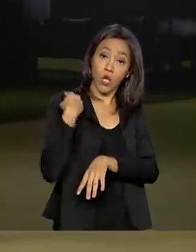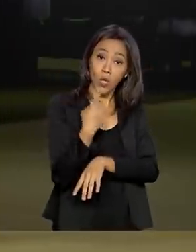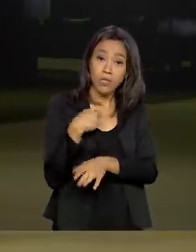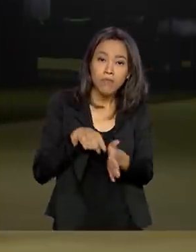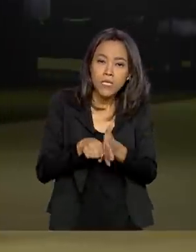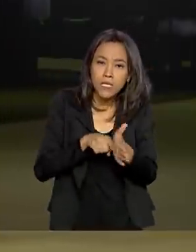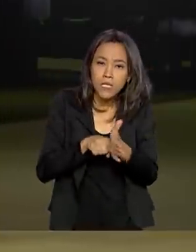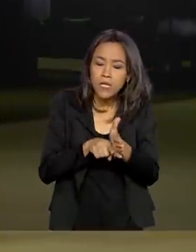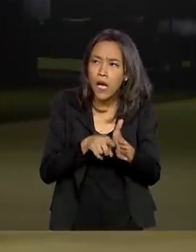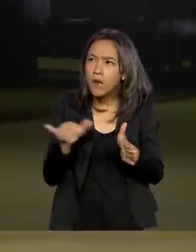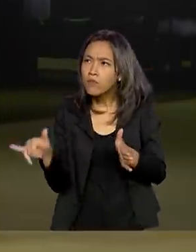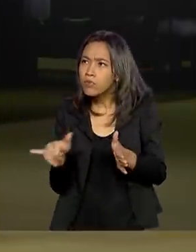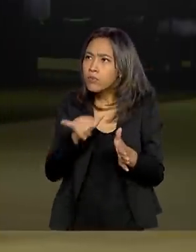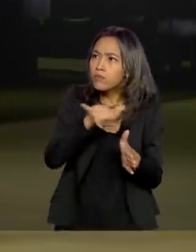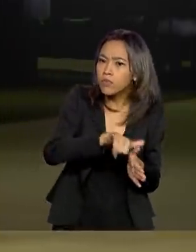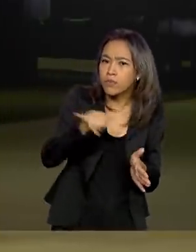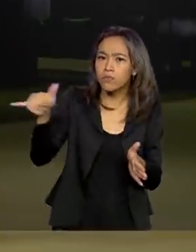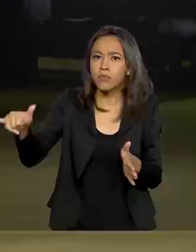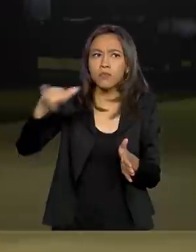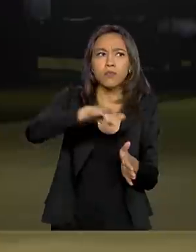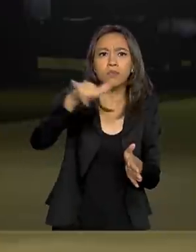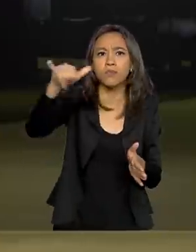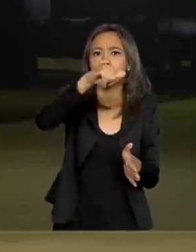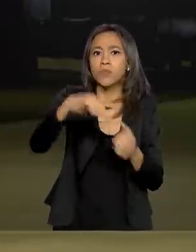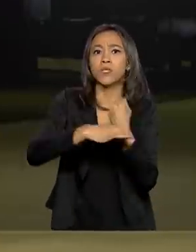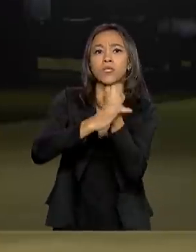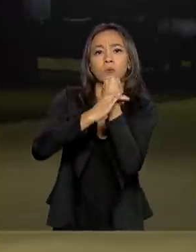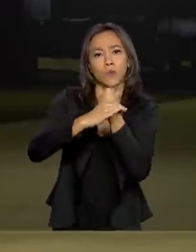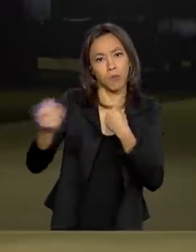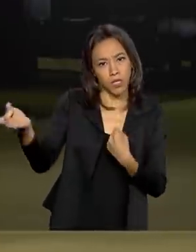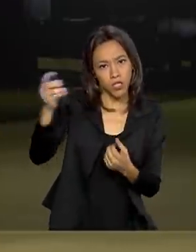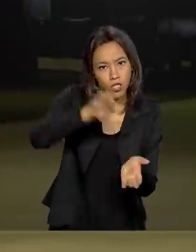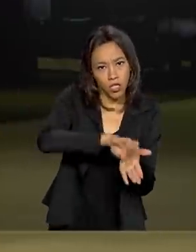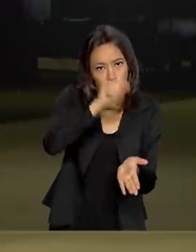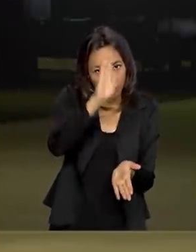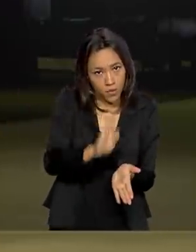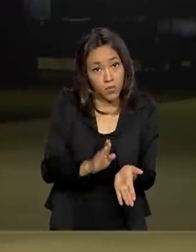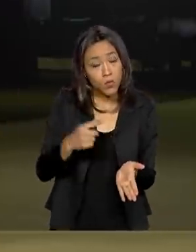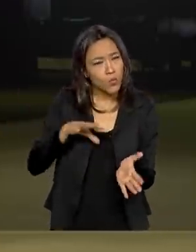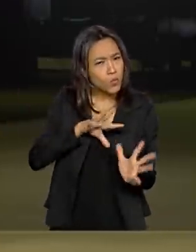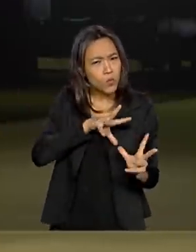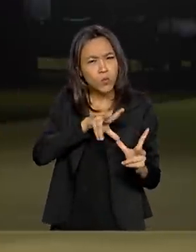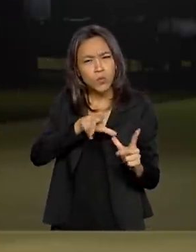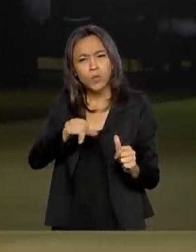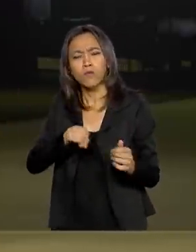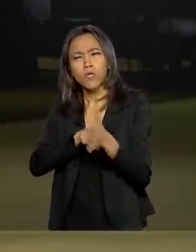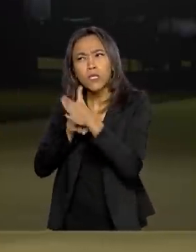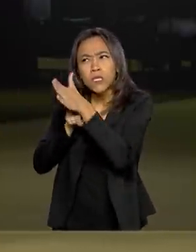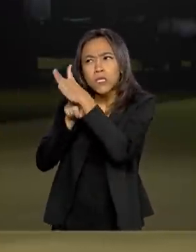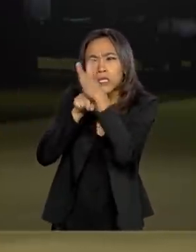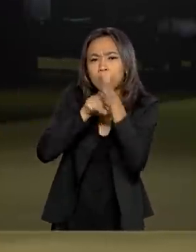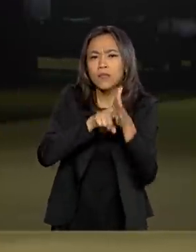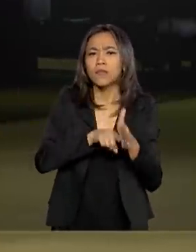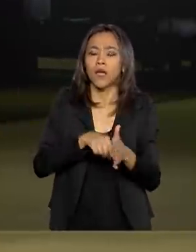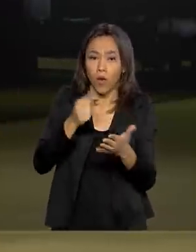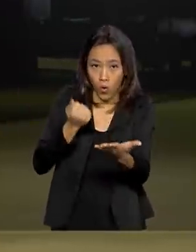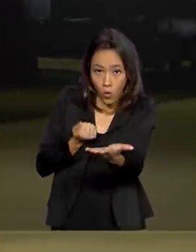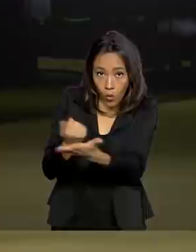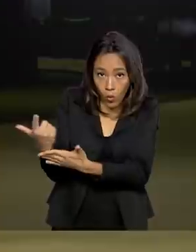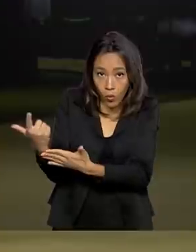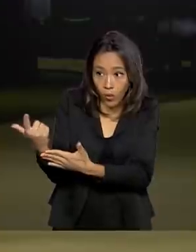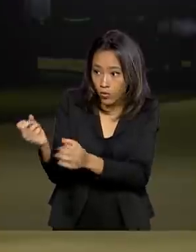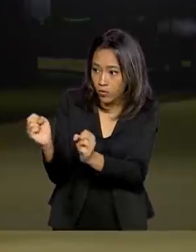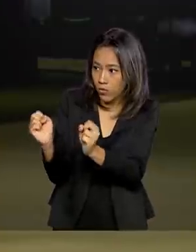rotas seguras para trazer esses equipamentos para o Brasil. Isso tudo foi feito no momento em que essa compra acontecia.